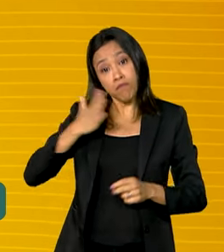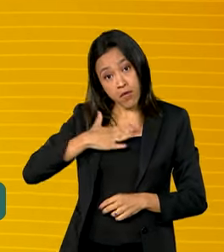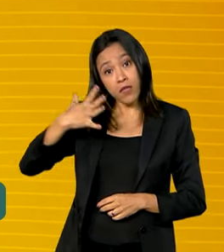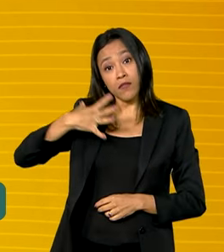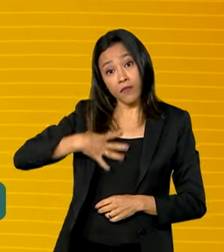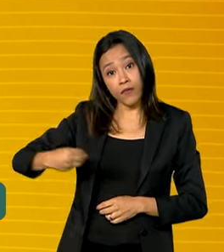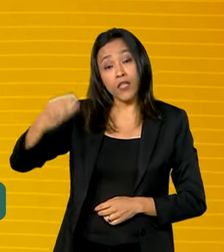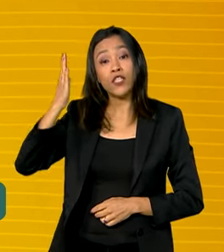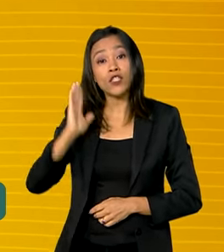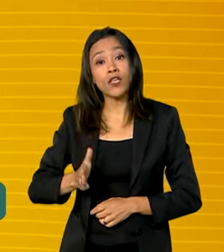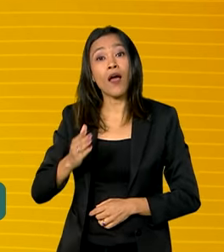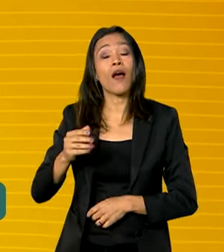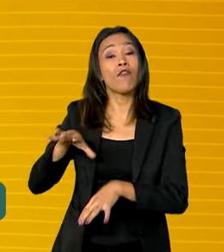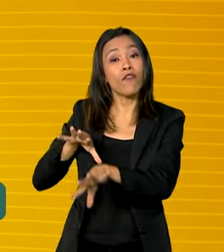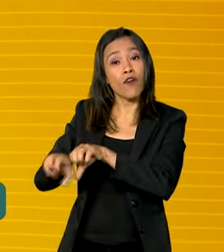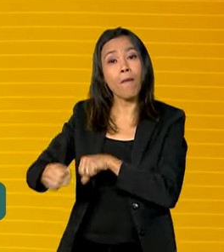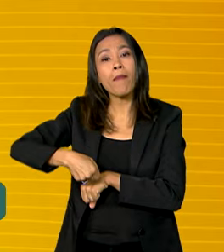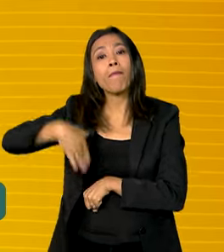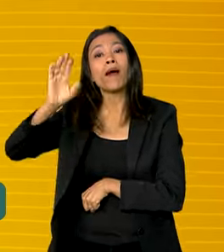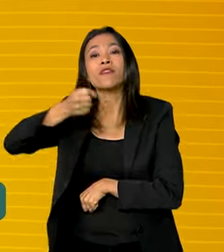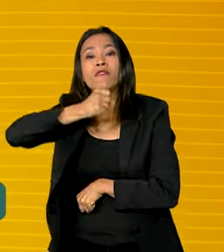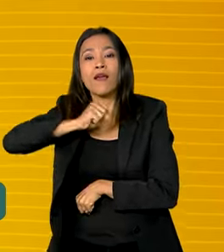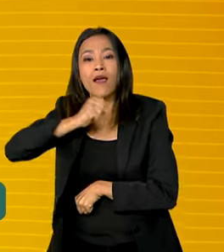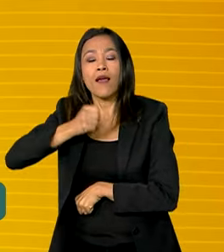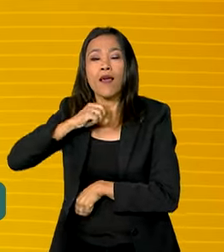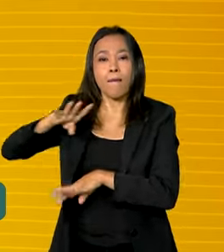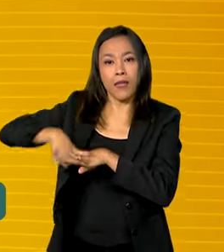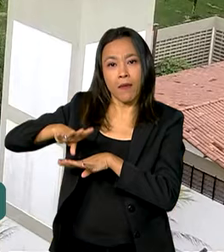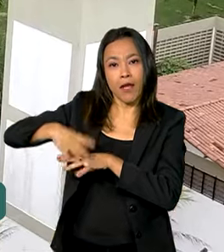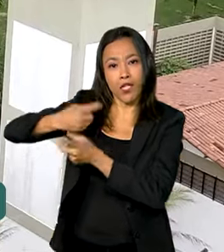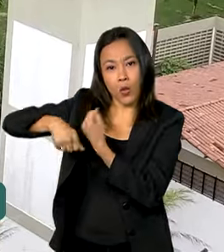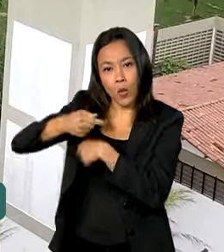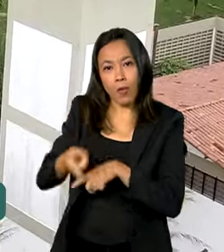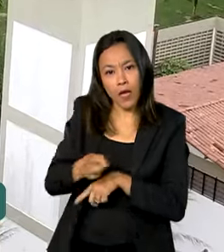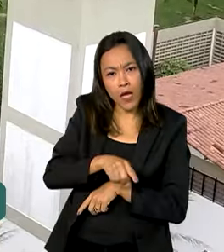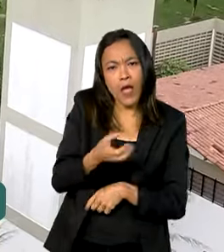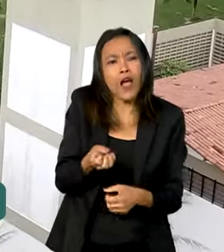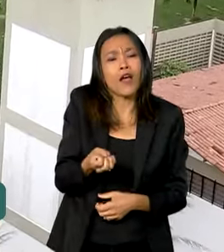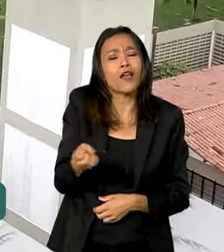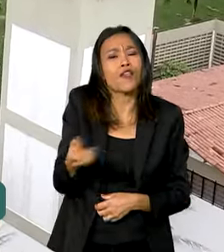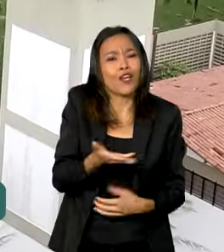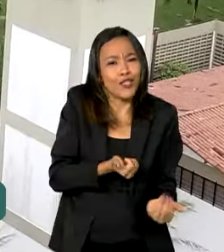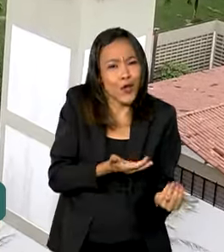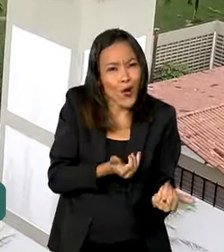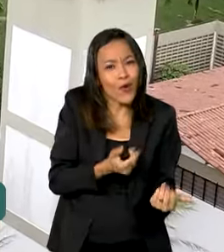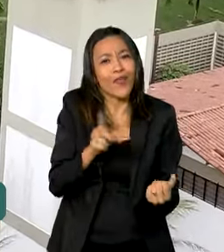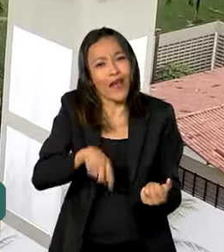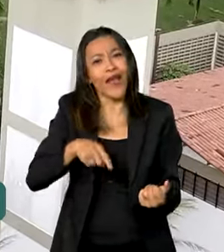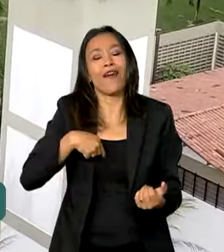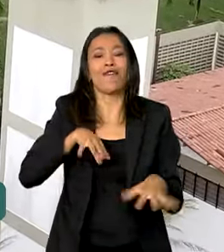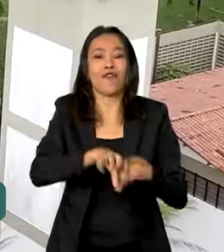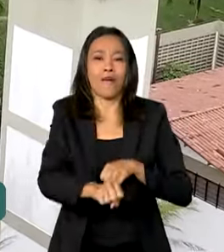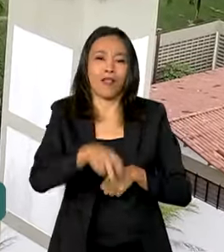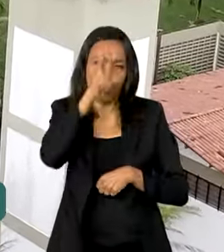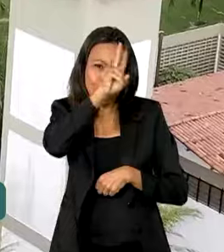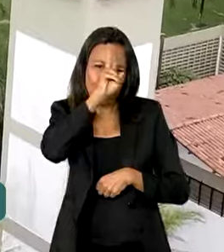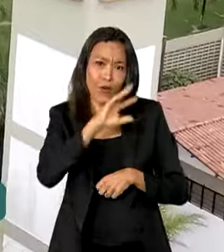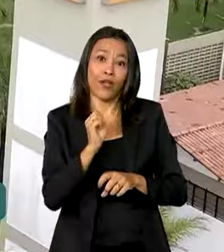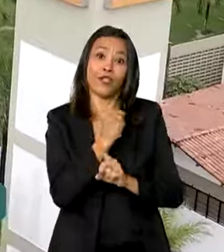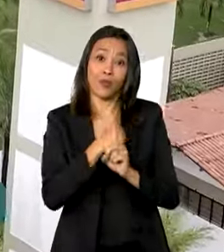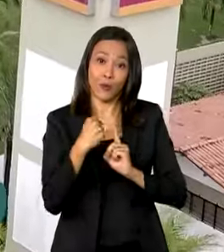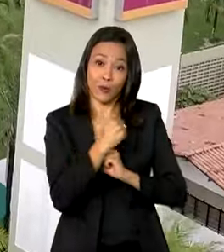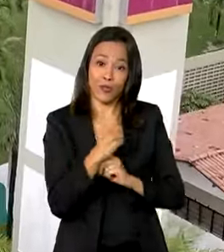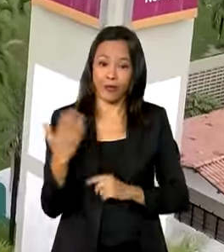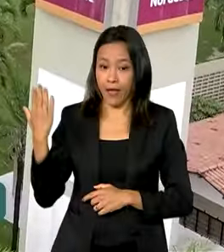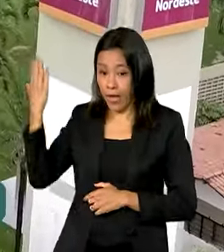formadas, a mais velha é formada em economia e matemática, a mais nova é formada em história e sociologia. O Banco do Nordeste